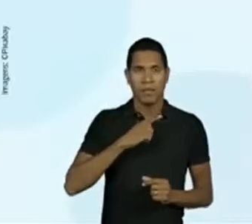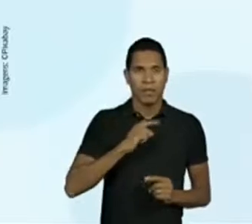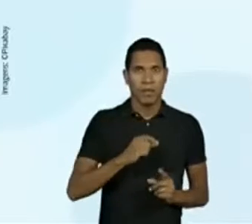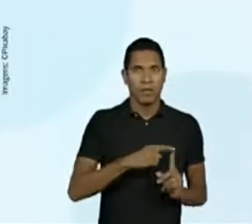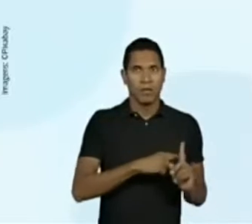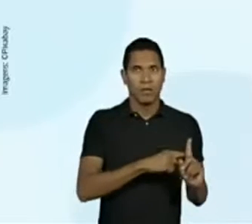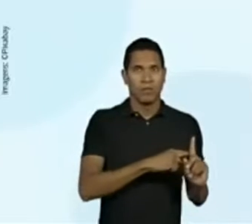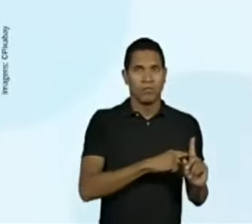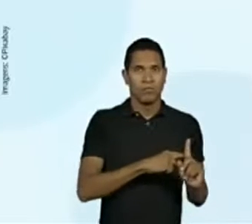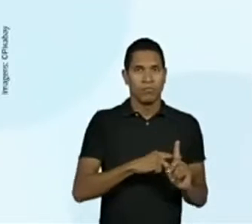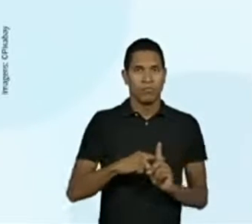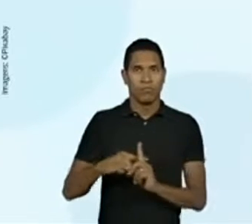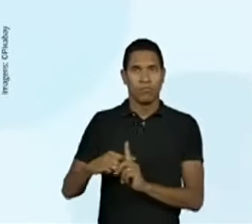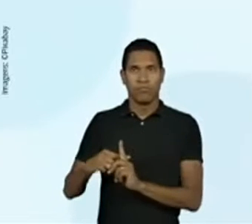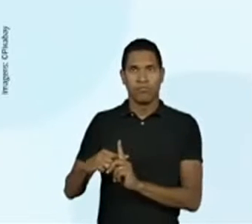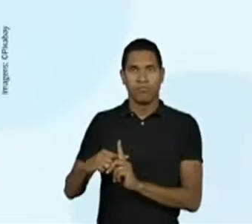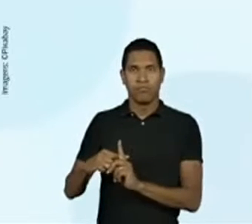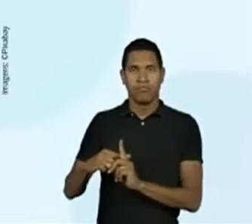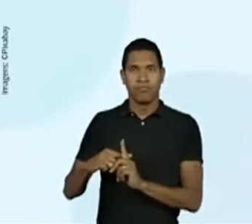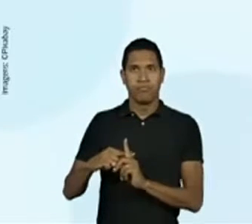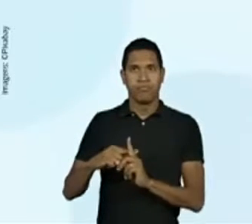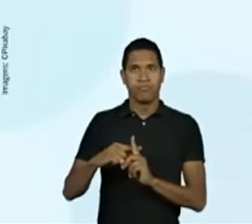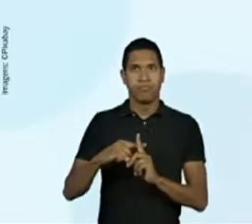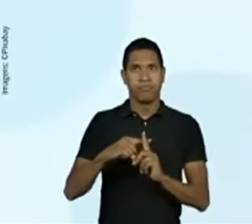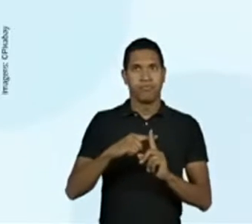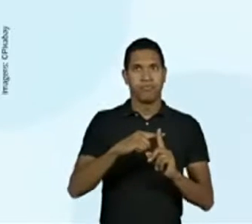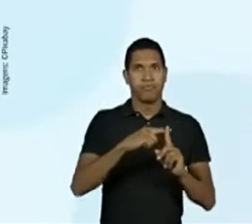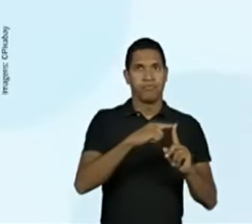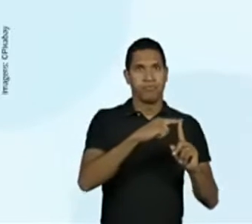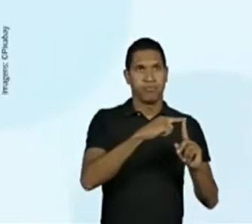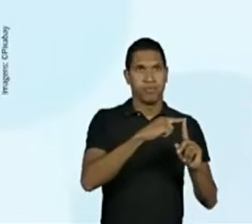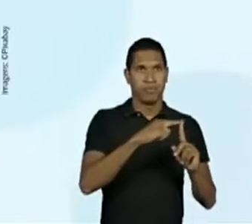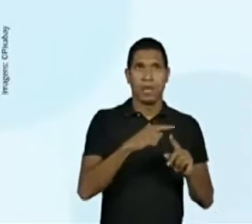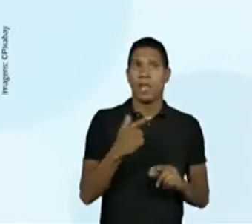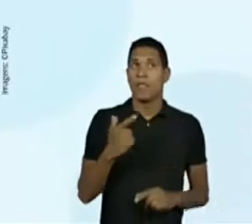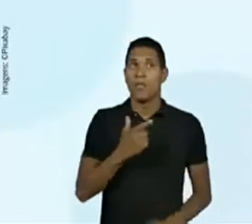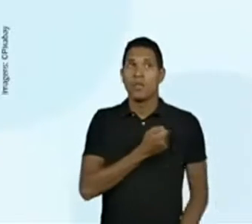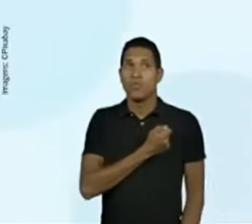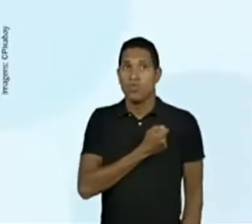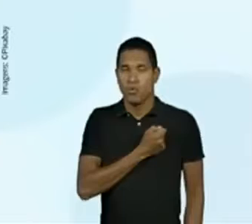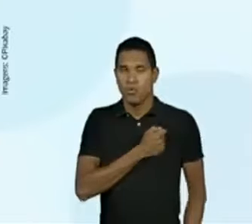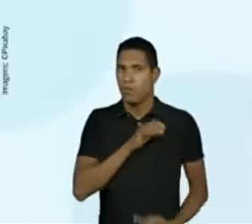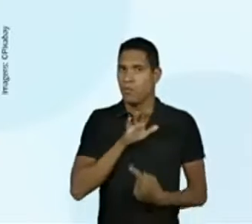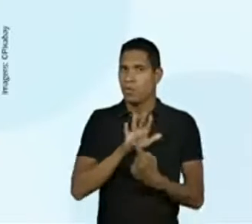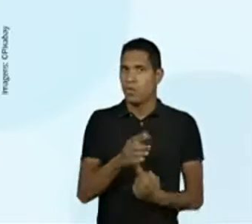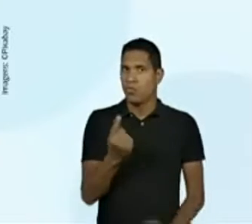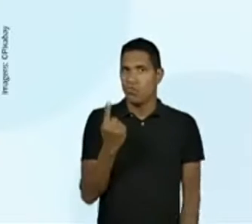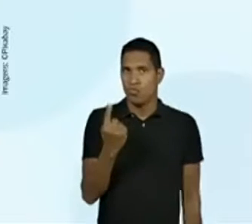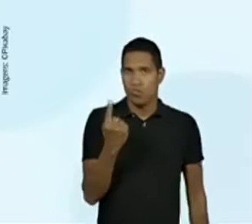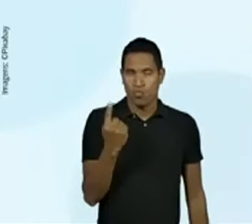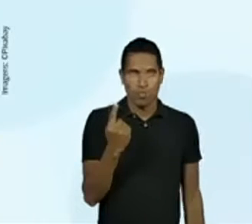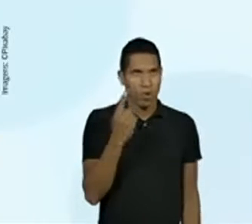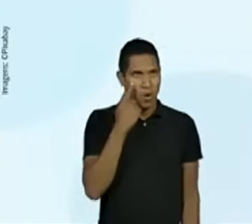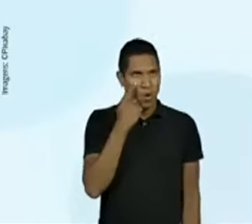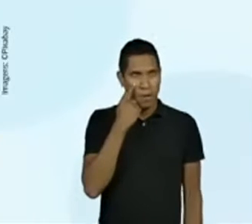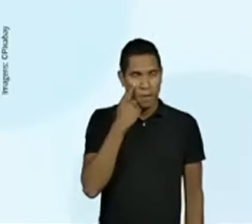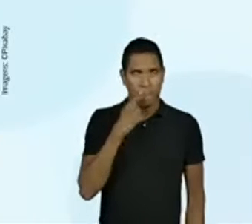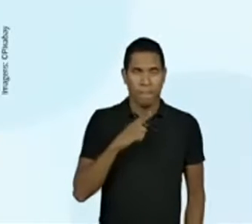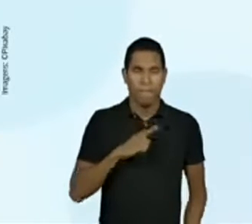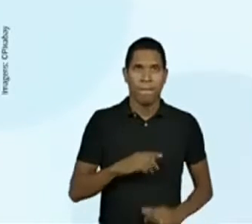A gente não tem um número, mas eu vou dizer um dos números para vocês. Eu vou apontar. Esse termômetro aqui,